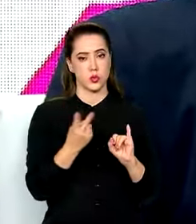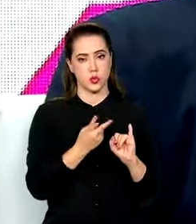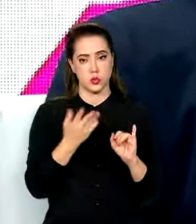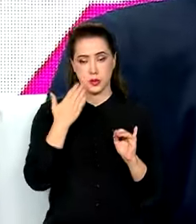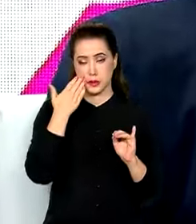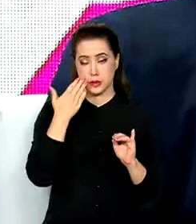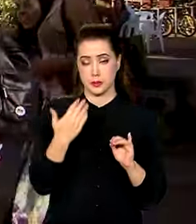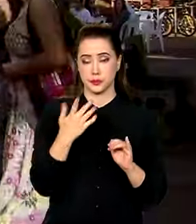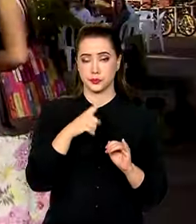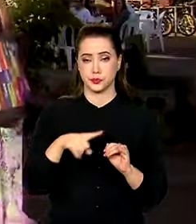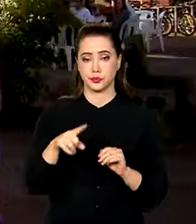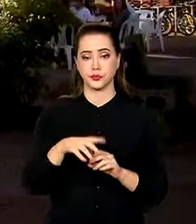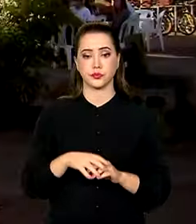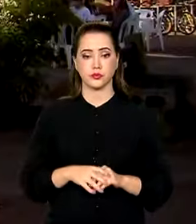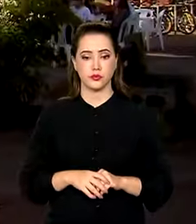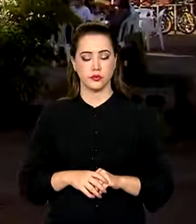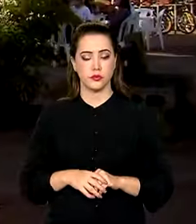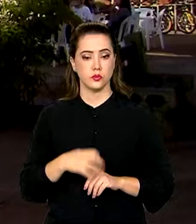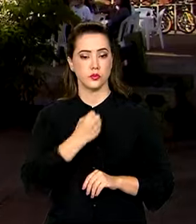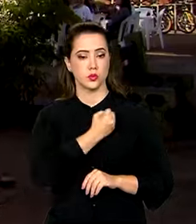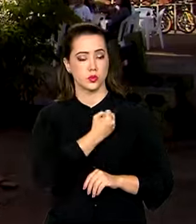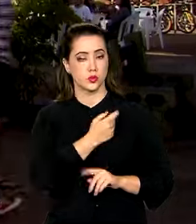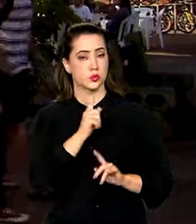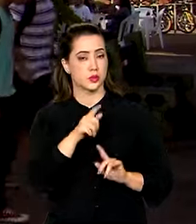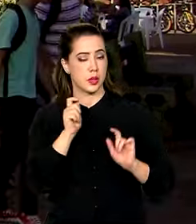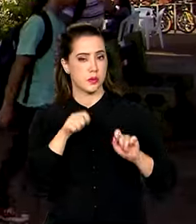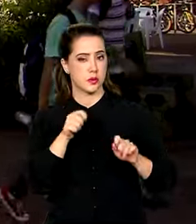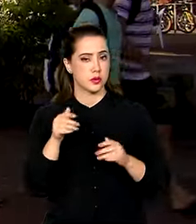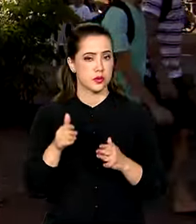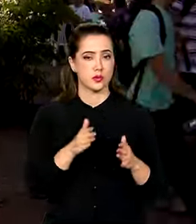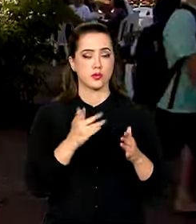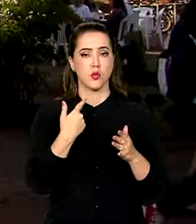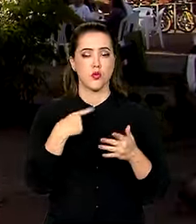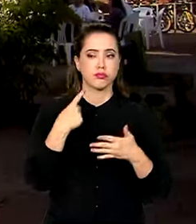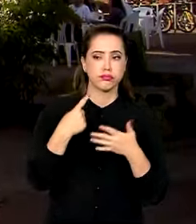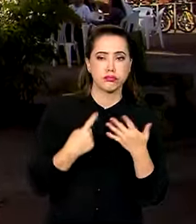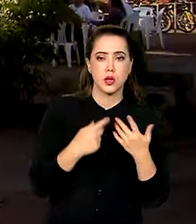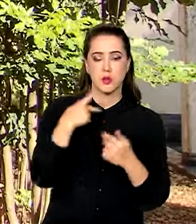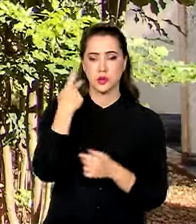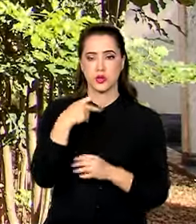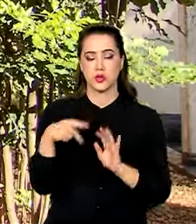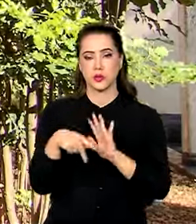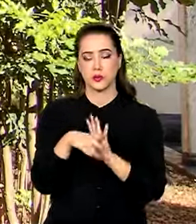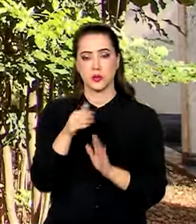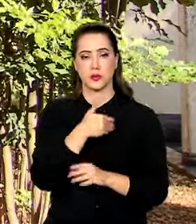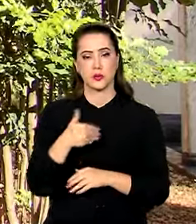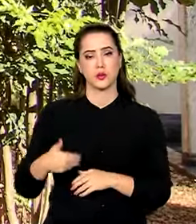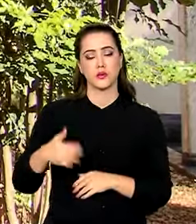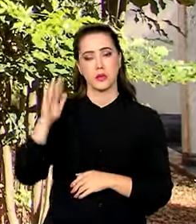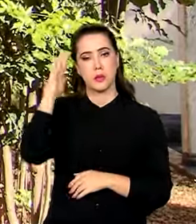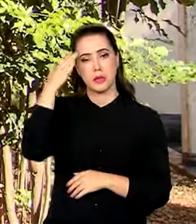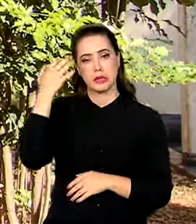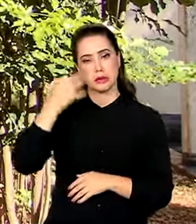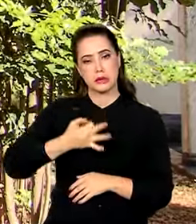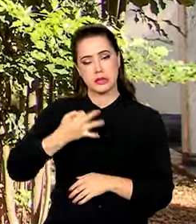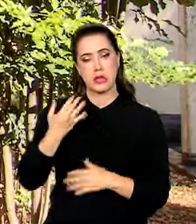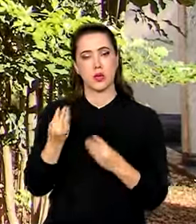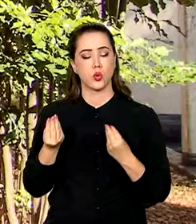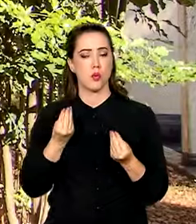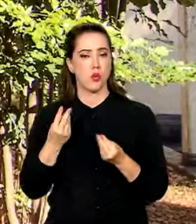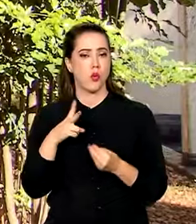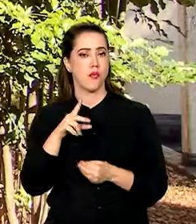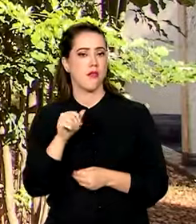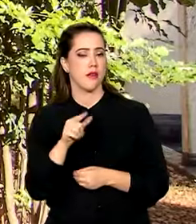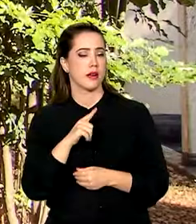Educacionais, o INEP. Com os números, é possível traçar políticas governamentais para entender o porquê de tantas